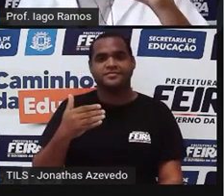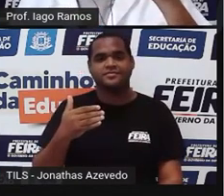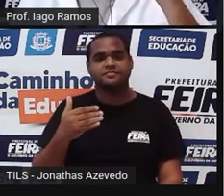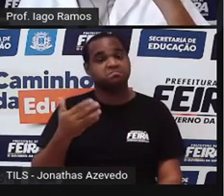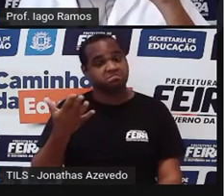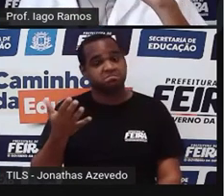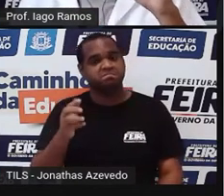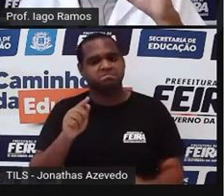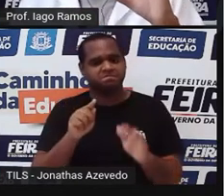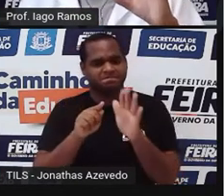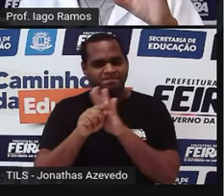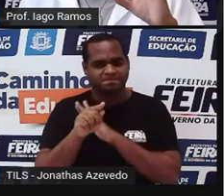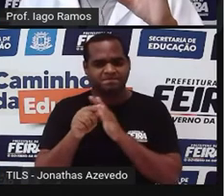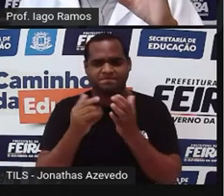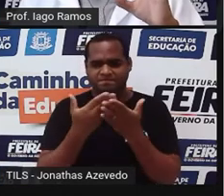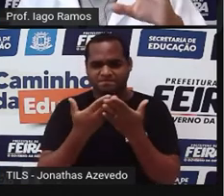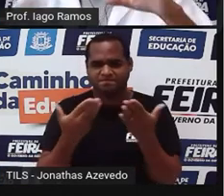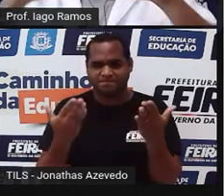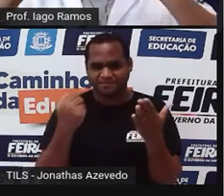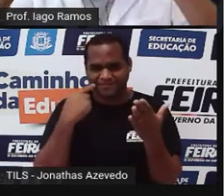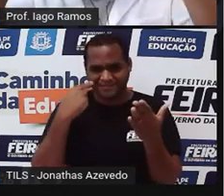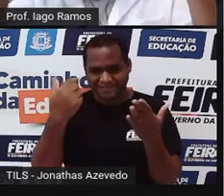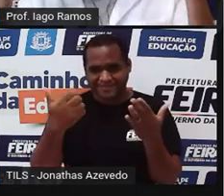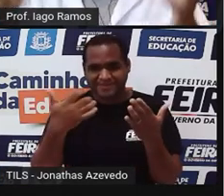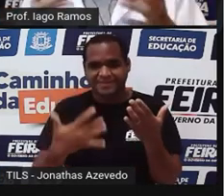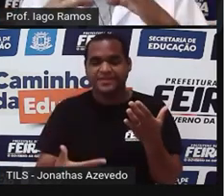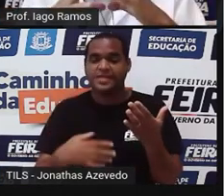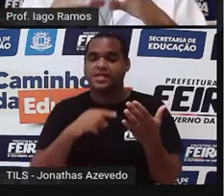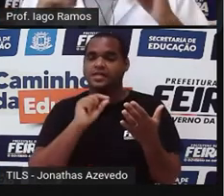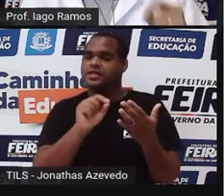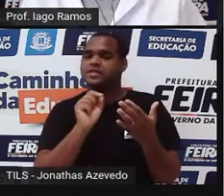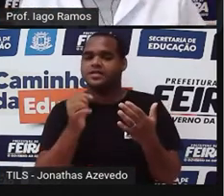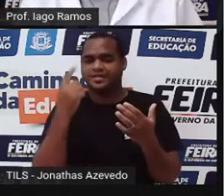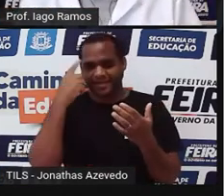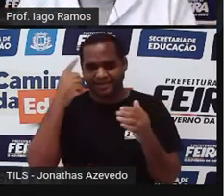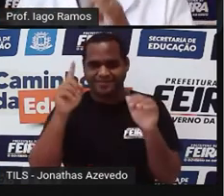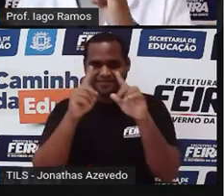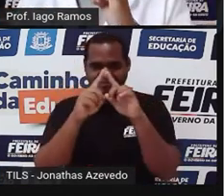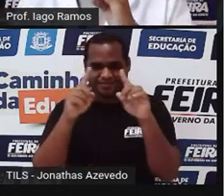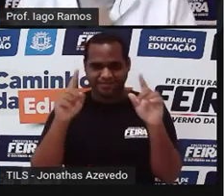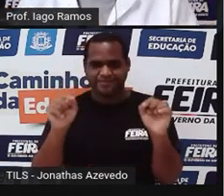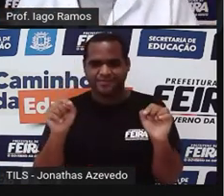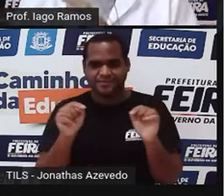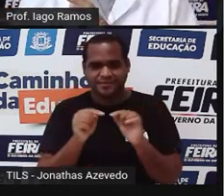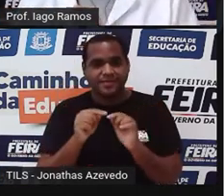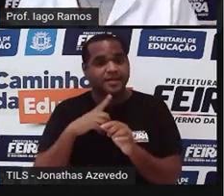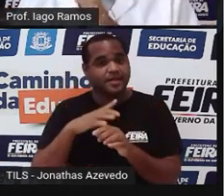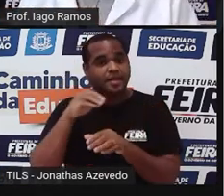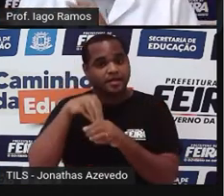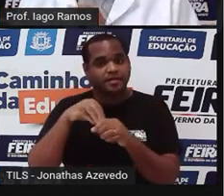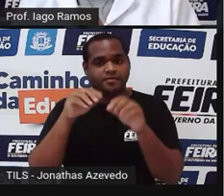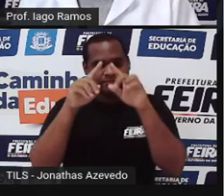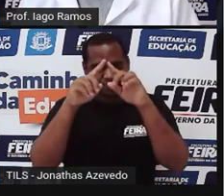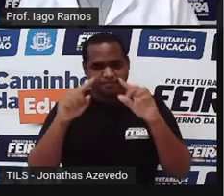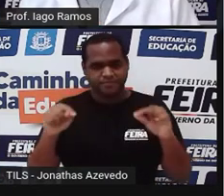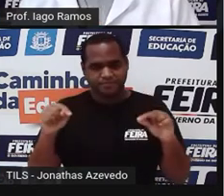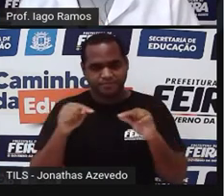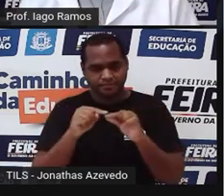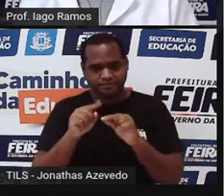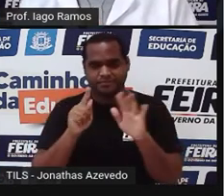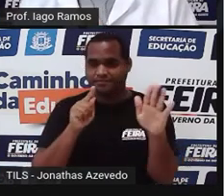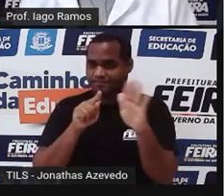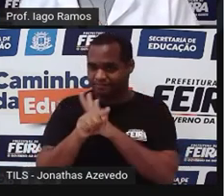Dentro daquela figura Daquela figura que tem o losango Eu vou te fazer essa pergunta A aula hoje foi cheia de